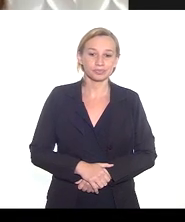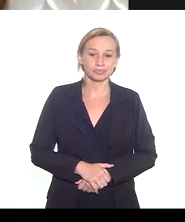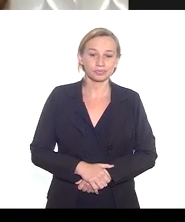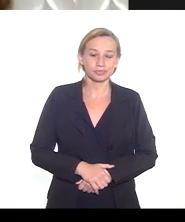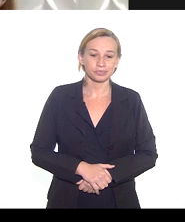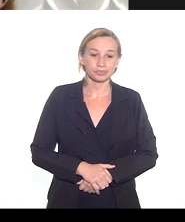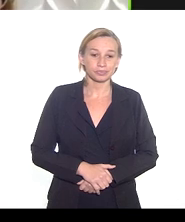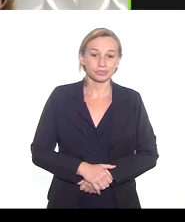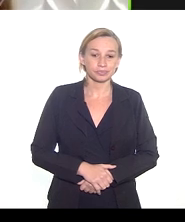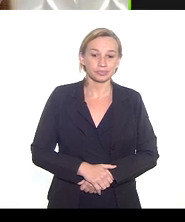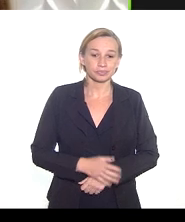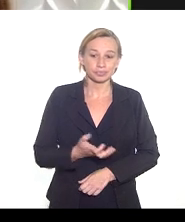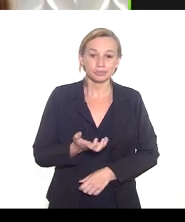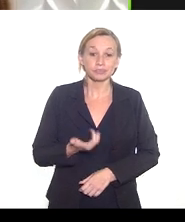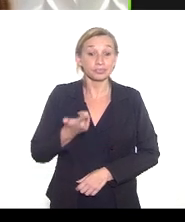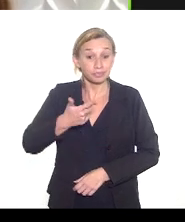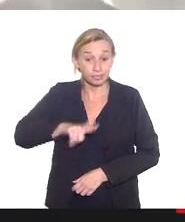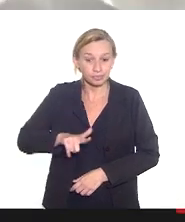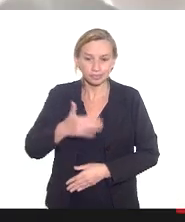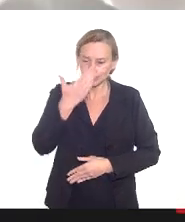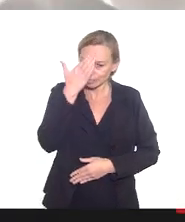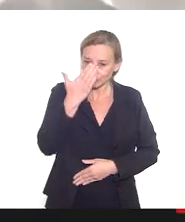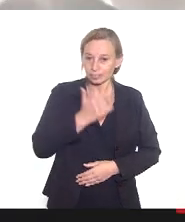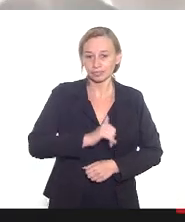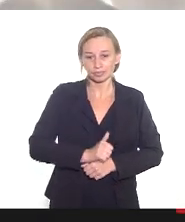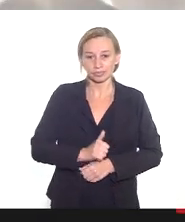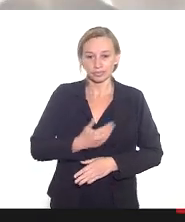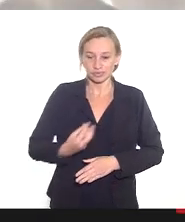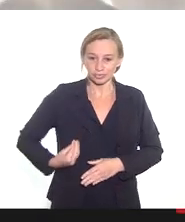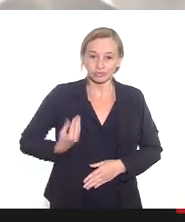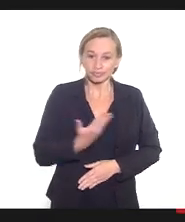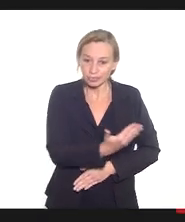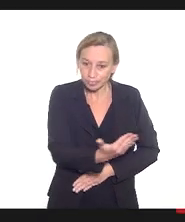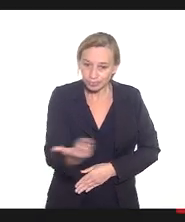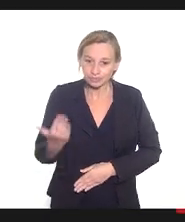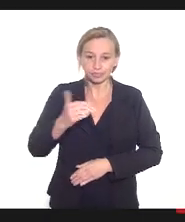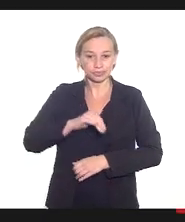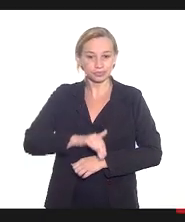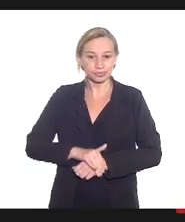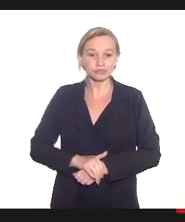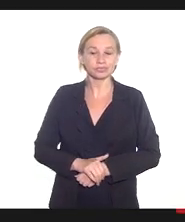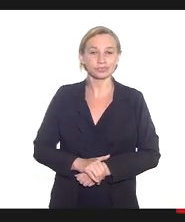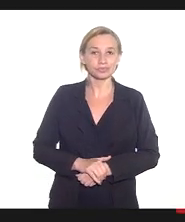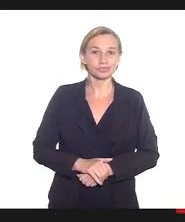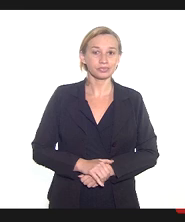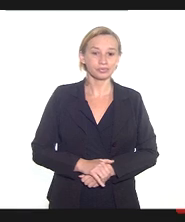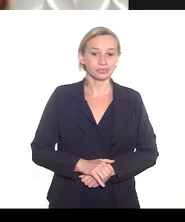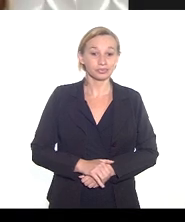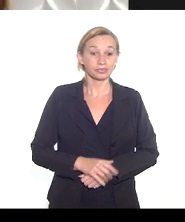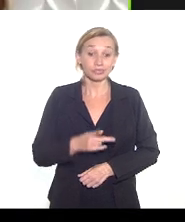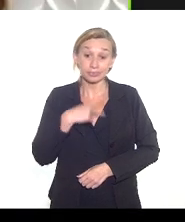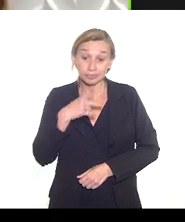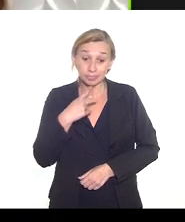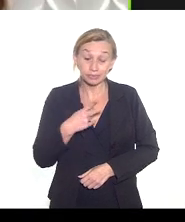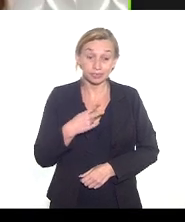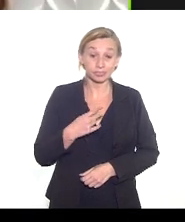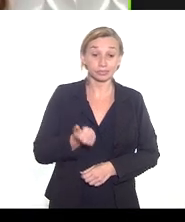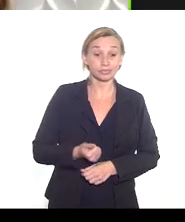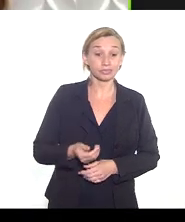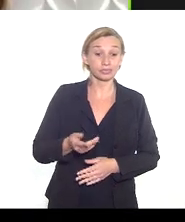eu queria mais uma vez agradecer a presença de todas e todos aqui na fala e na